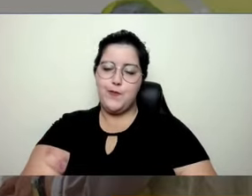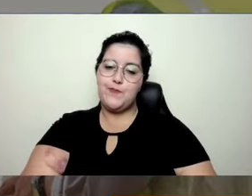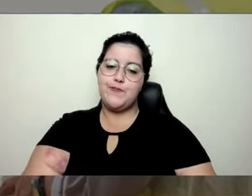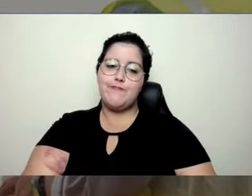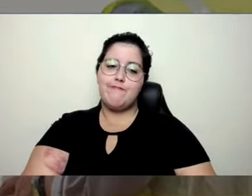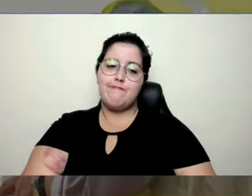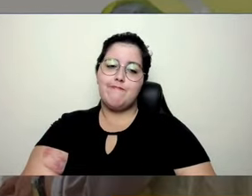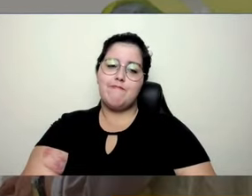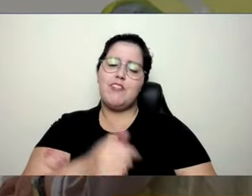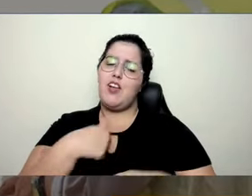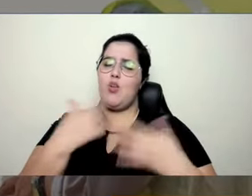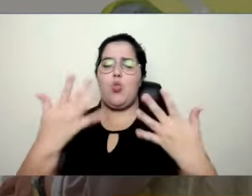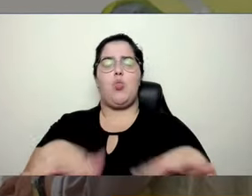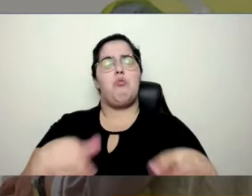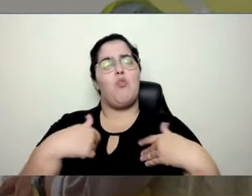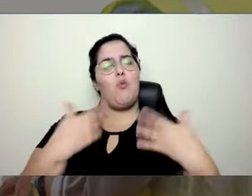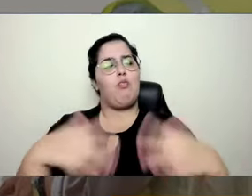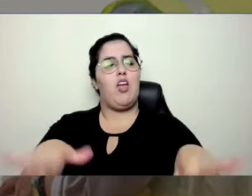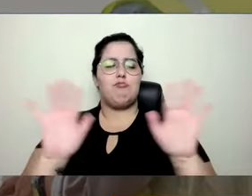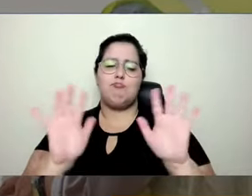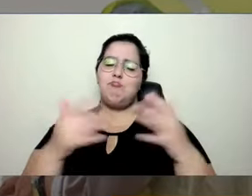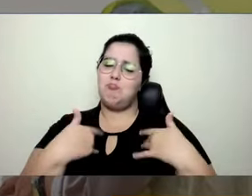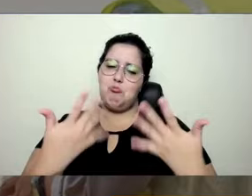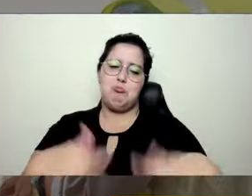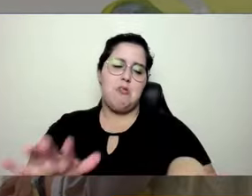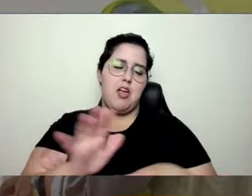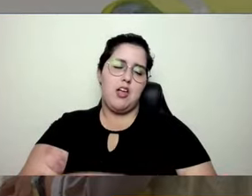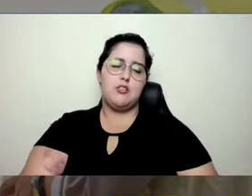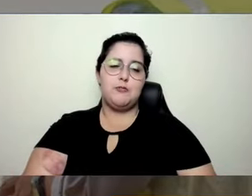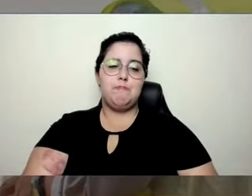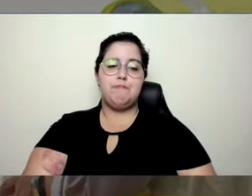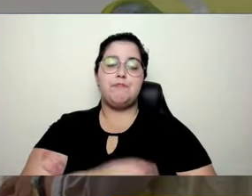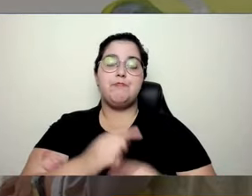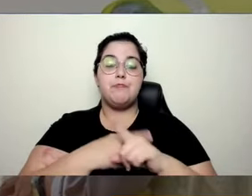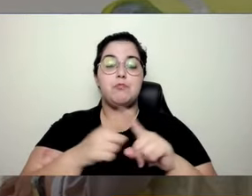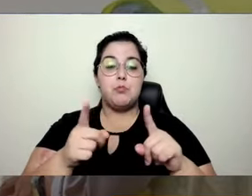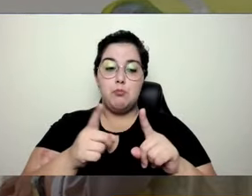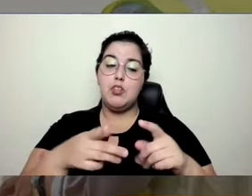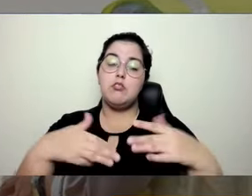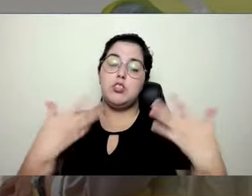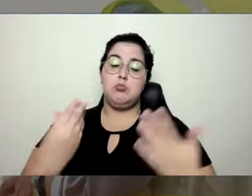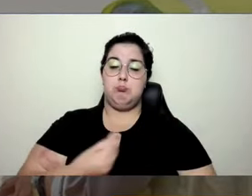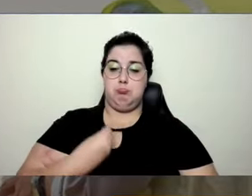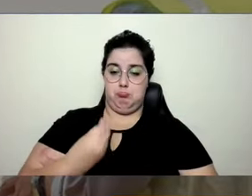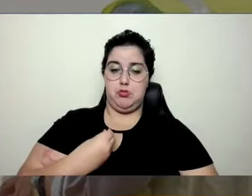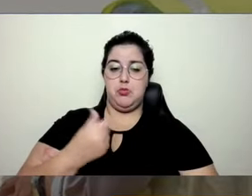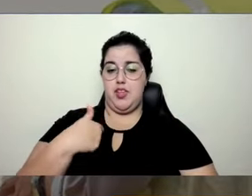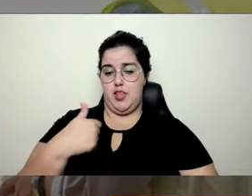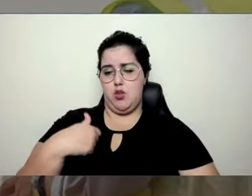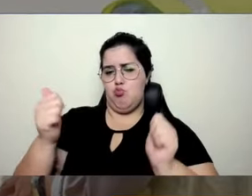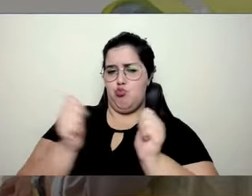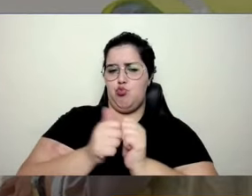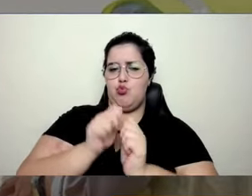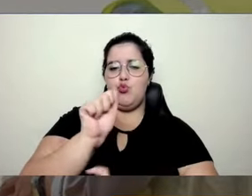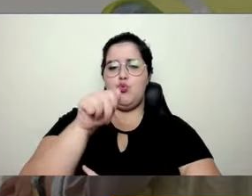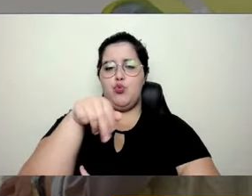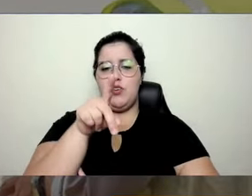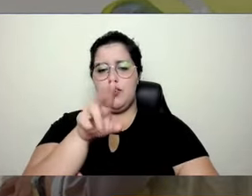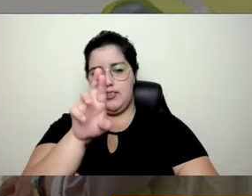Ah, nem queria ver o Anderson, mas, gente, estamos aí, Anderson e eu, a gente é